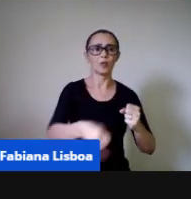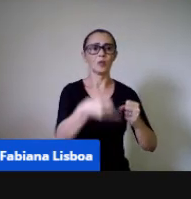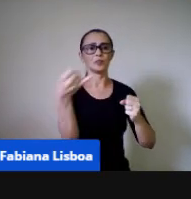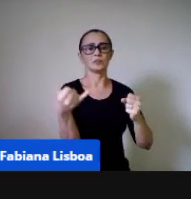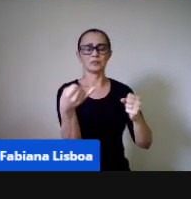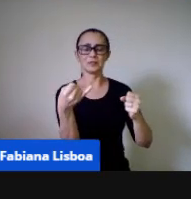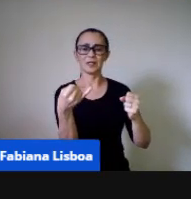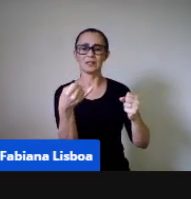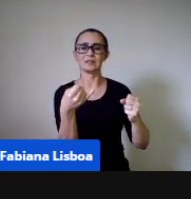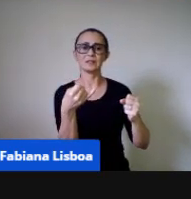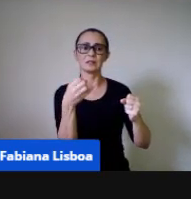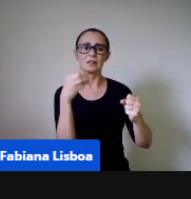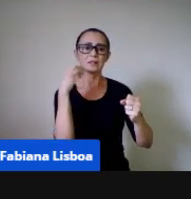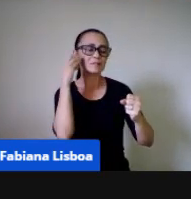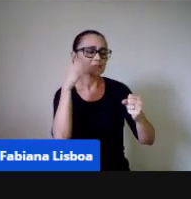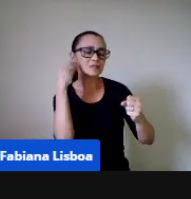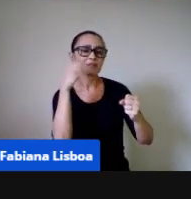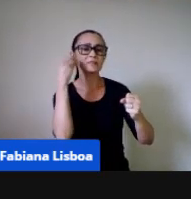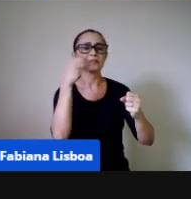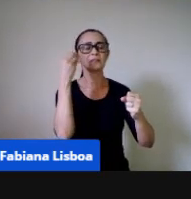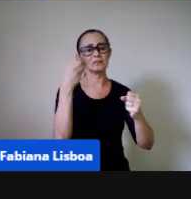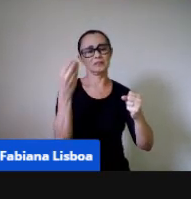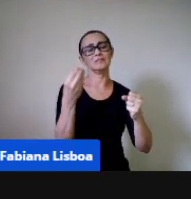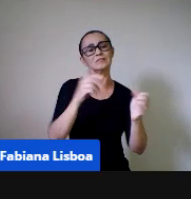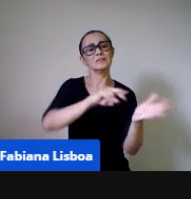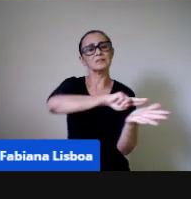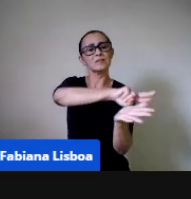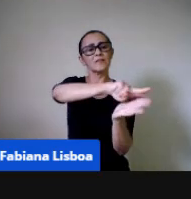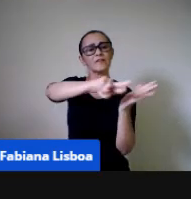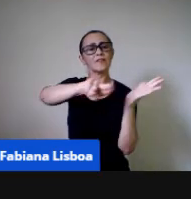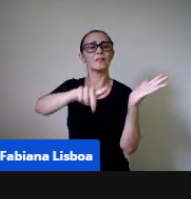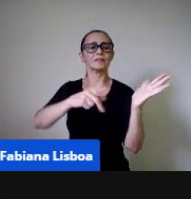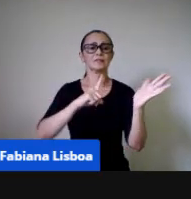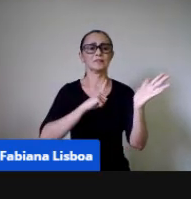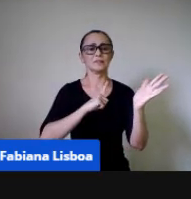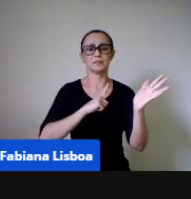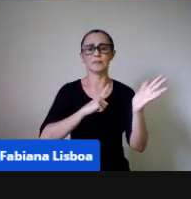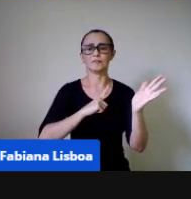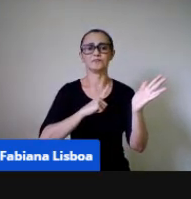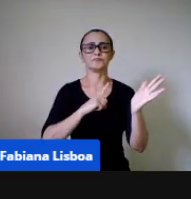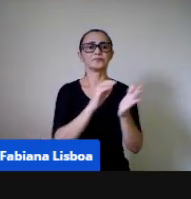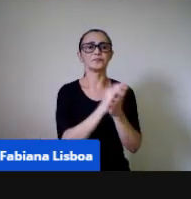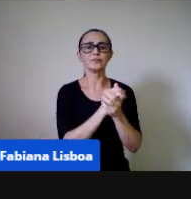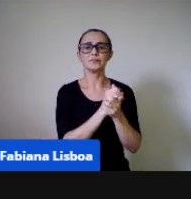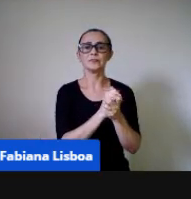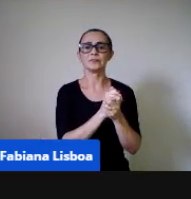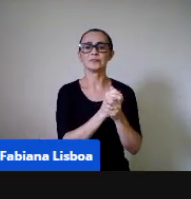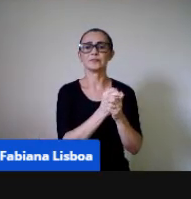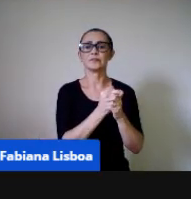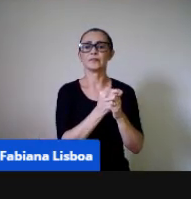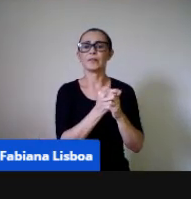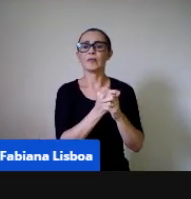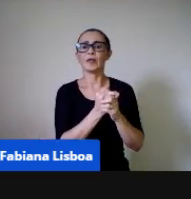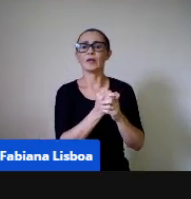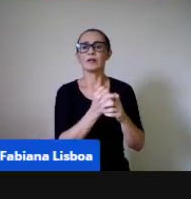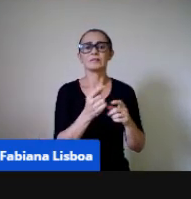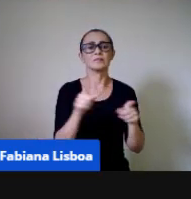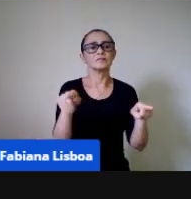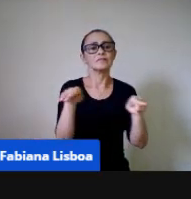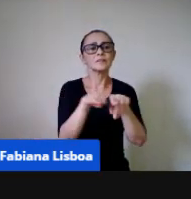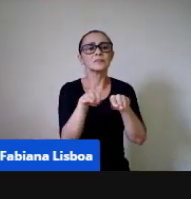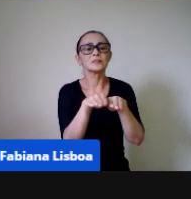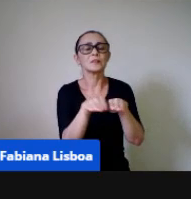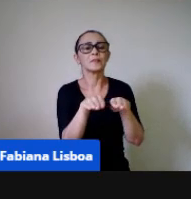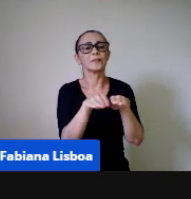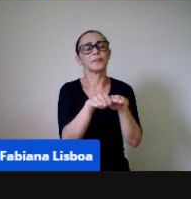de vivenciar todas essas situações aí que a gente acabou de falar, né. Então, desde lá também do nosso